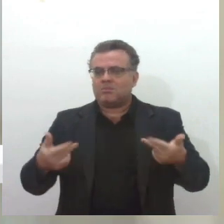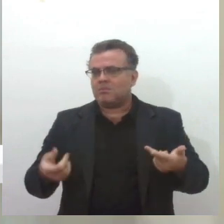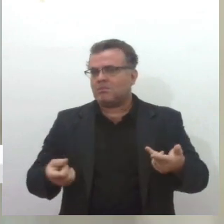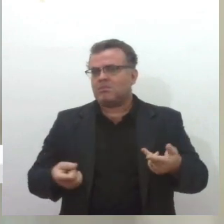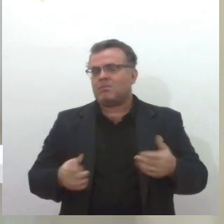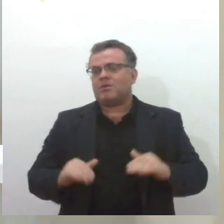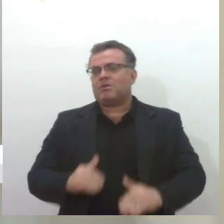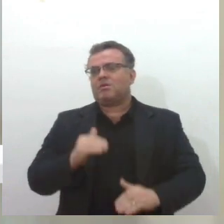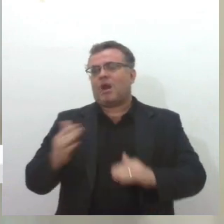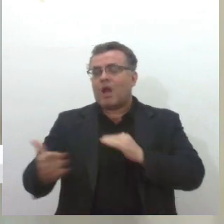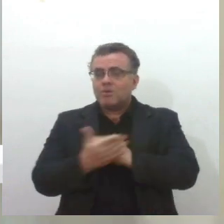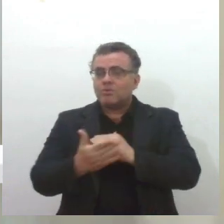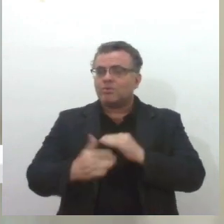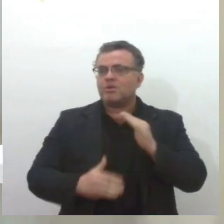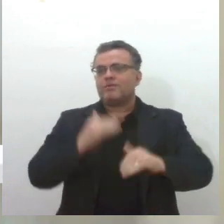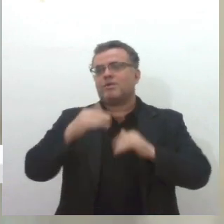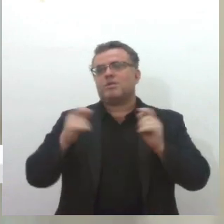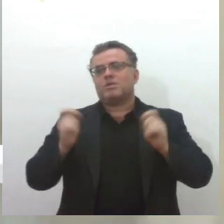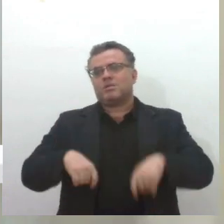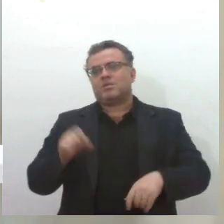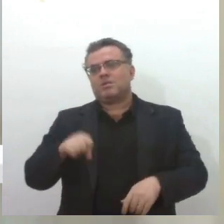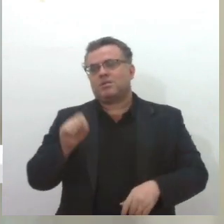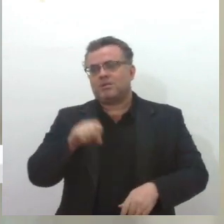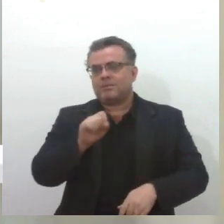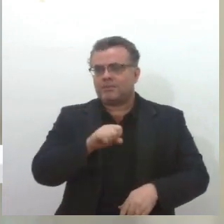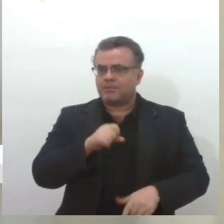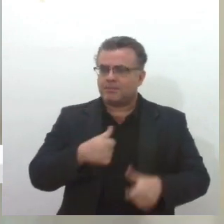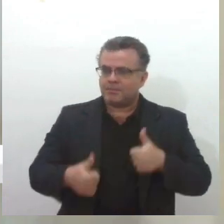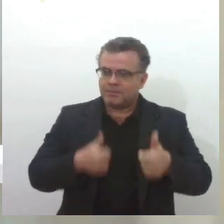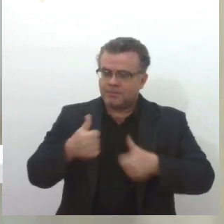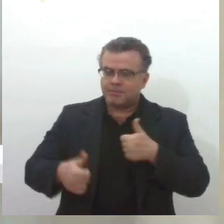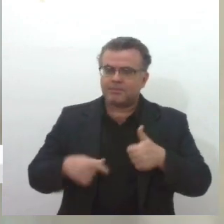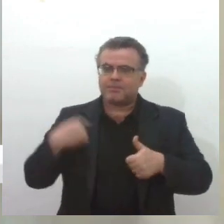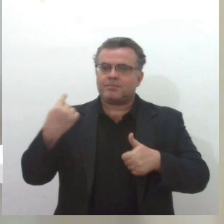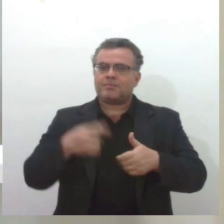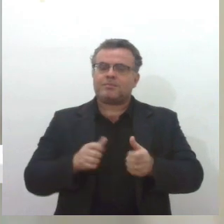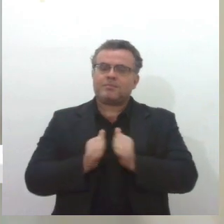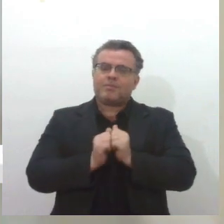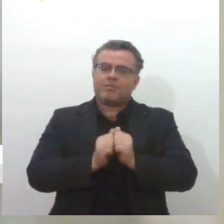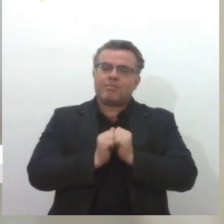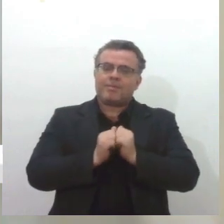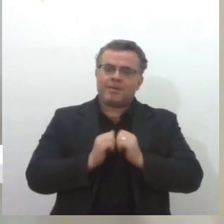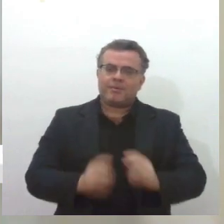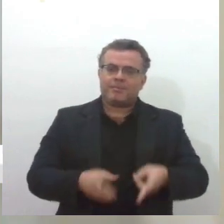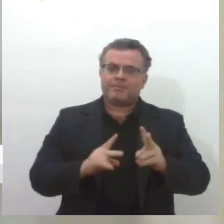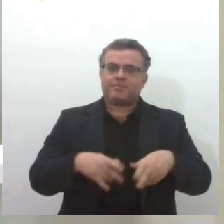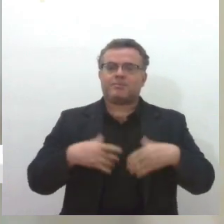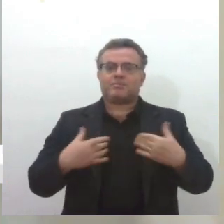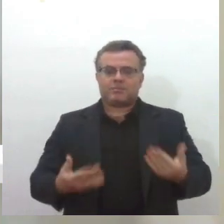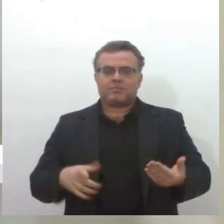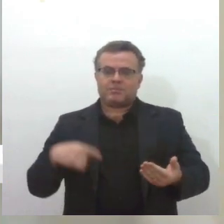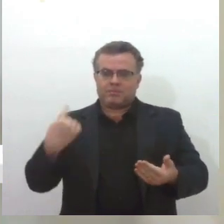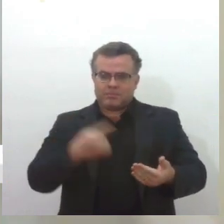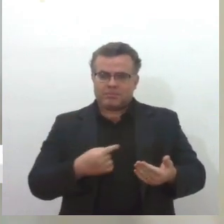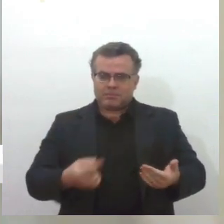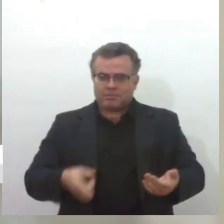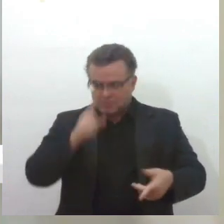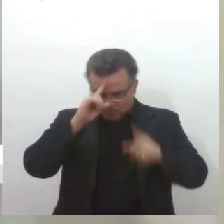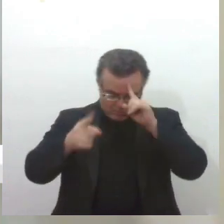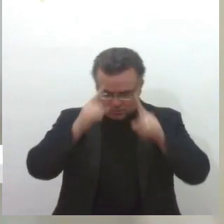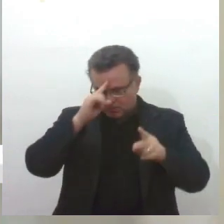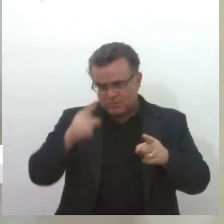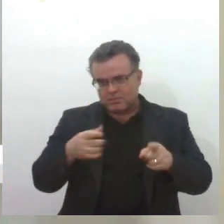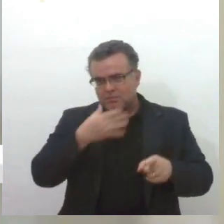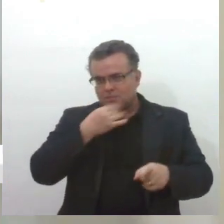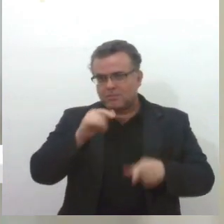evoluir. Mas eu friso bem aquela questão de que a gente está aqui para se unir, para trabalhar juntos. Até porque a gente também comanda homens. Nós comandamos